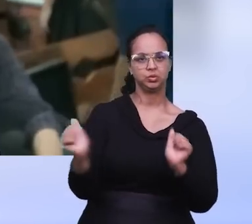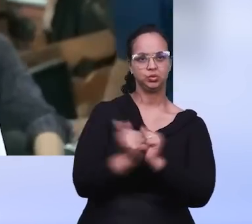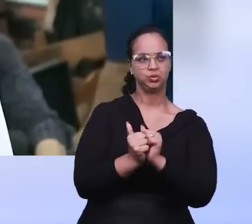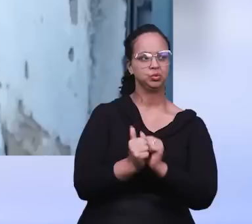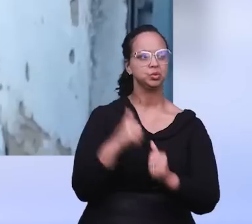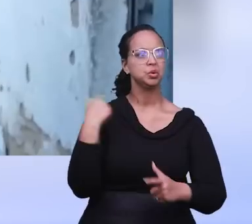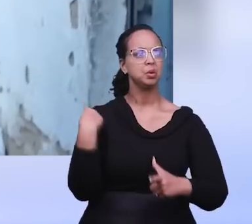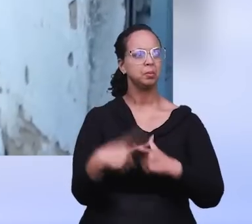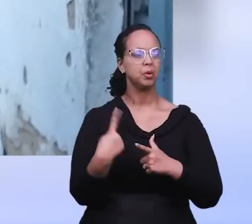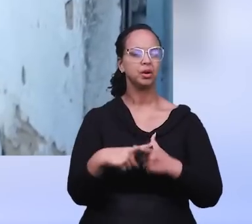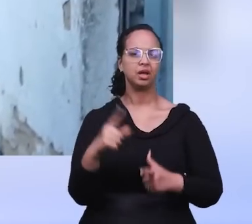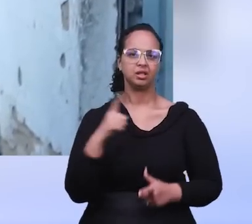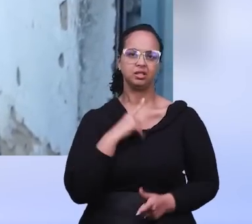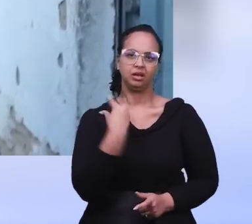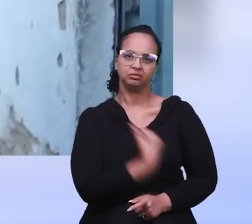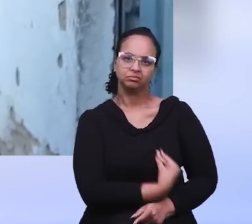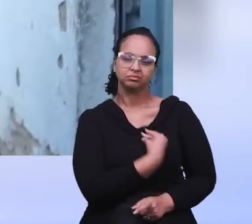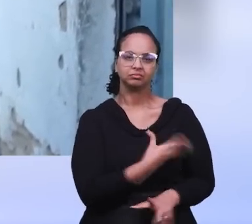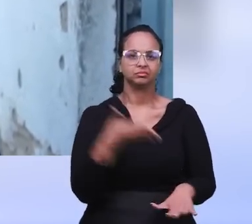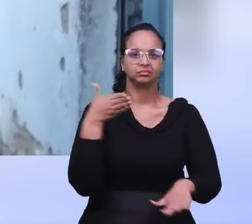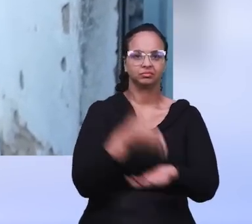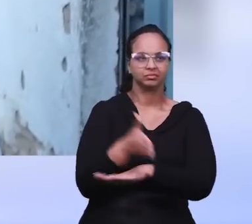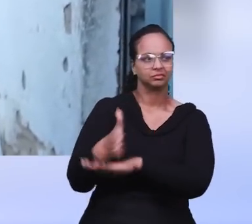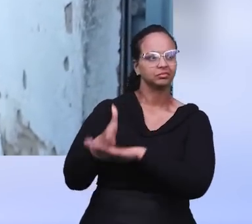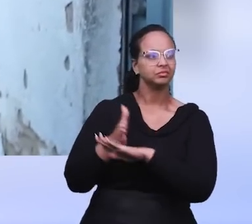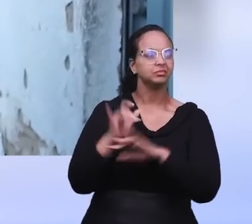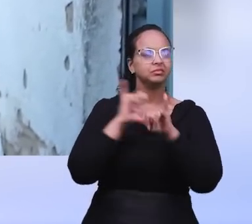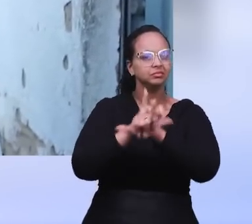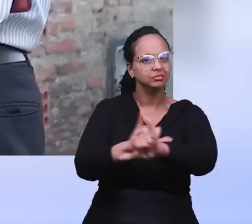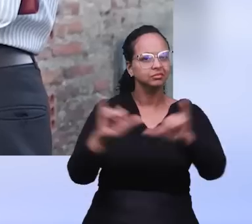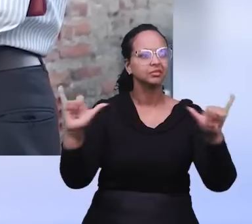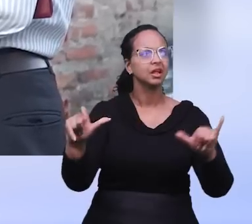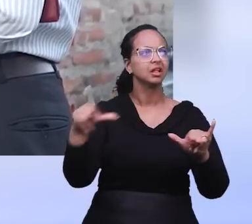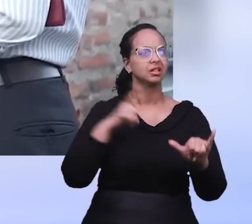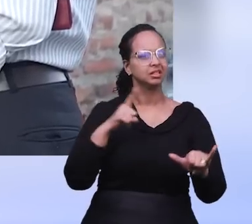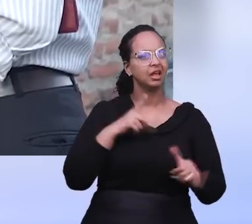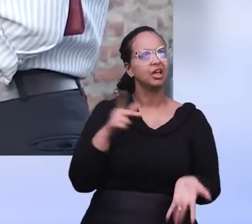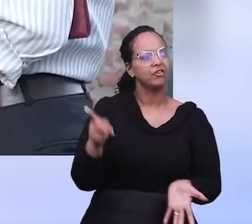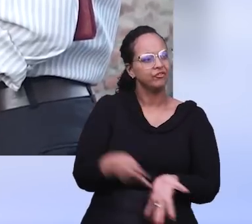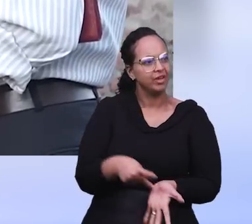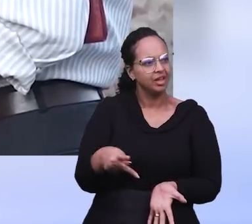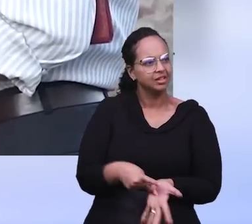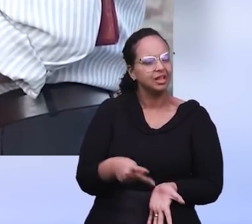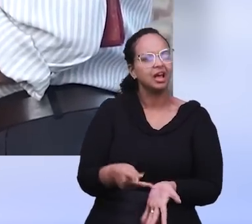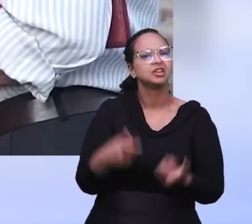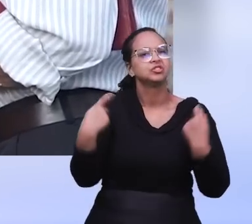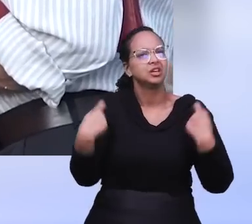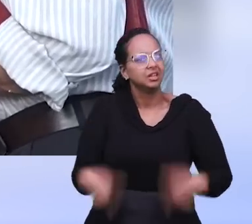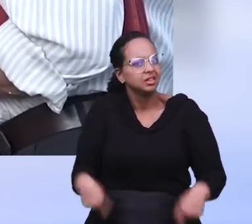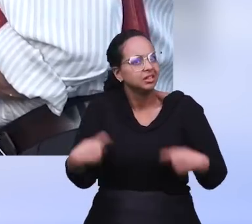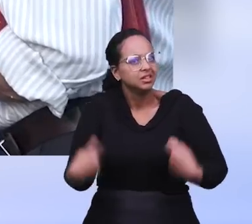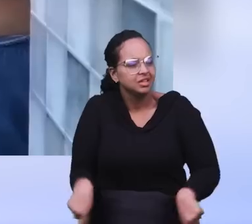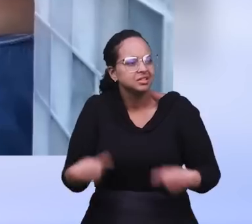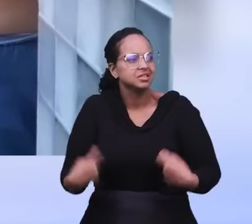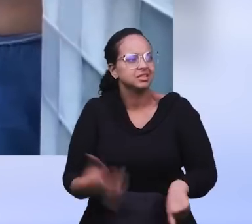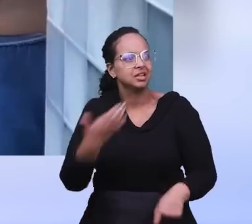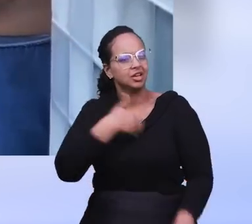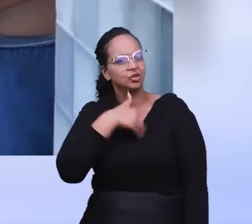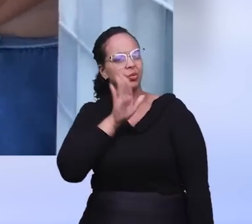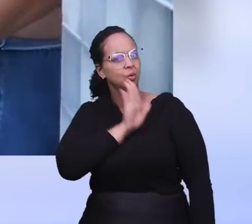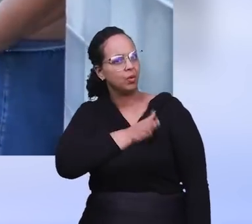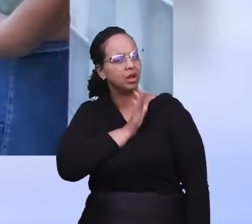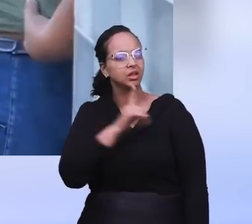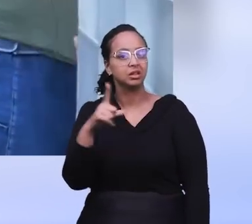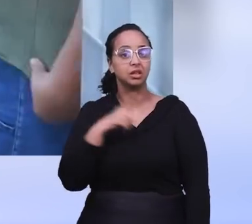Experiências das pessoas serem assistidas, e dizendo que havia realmente uma necessidade no